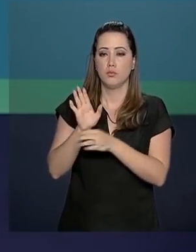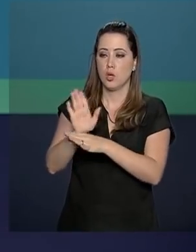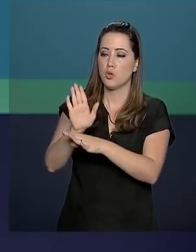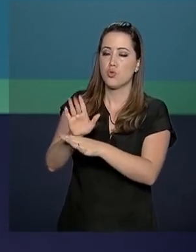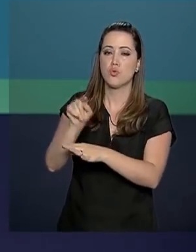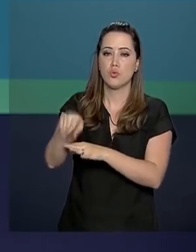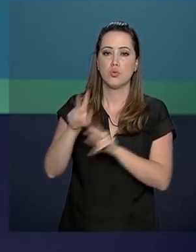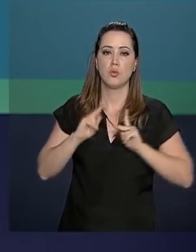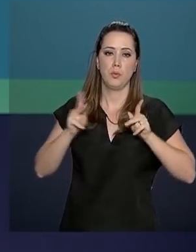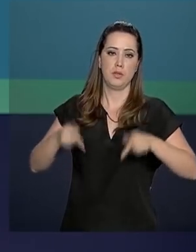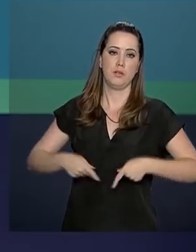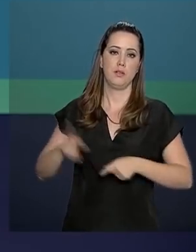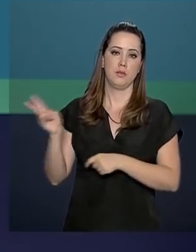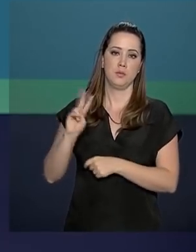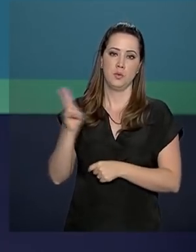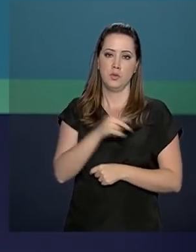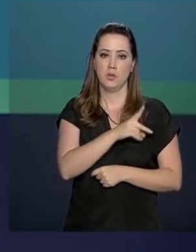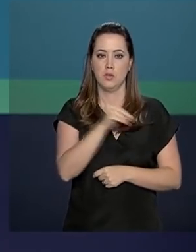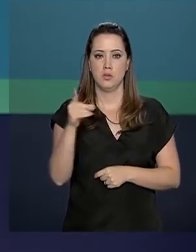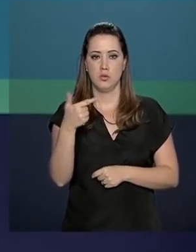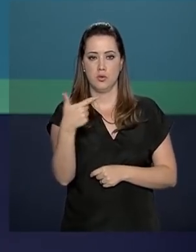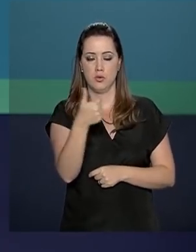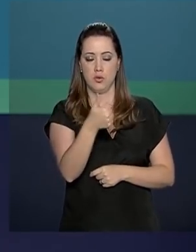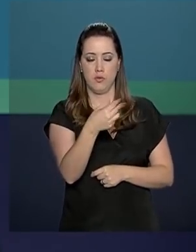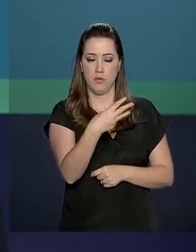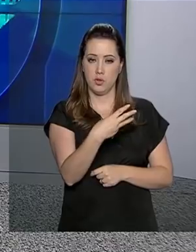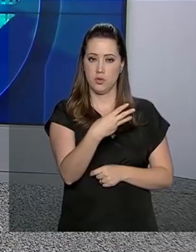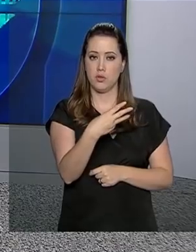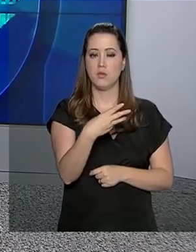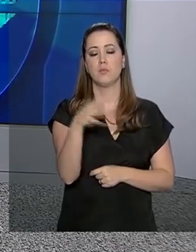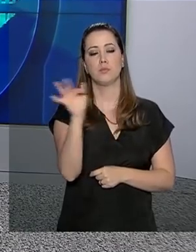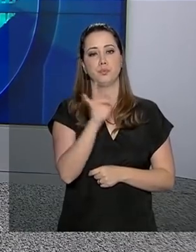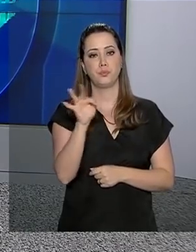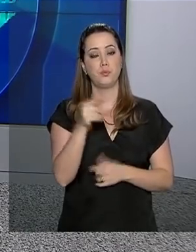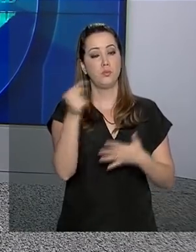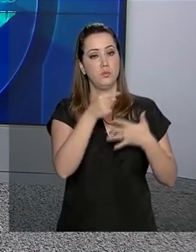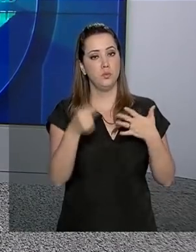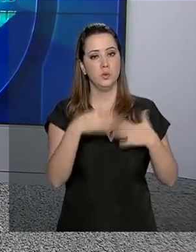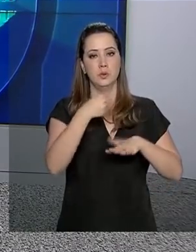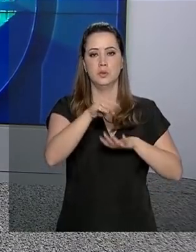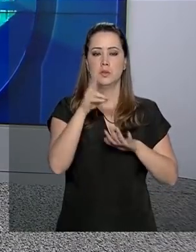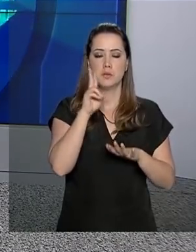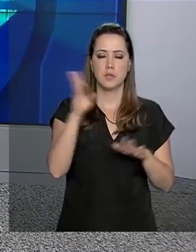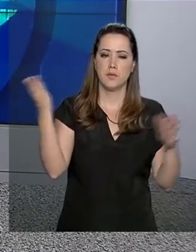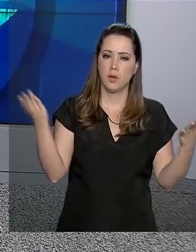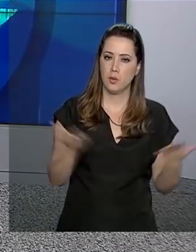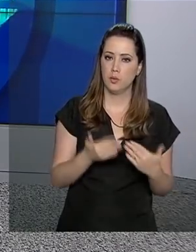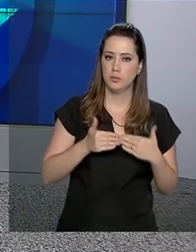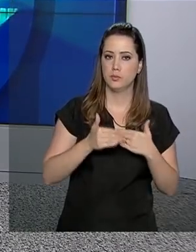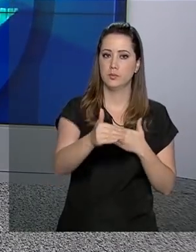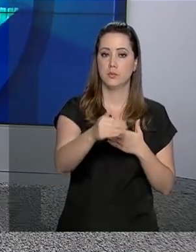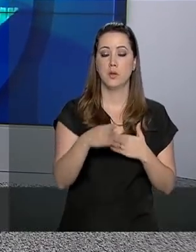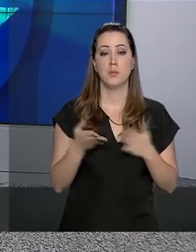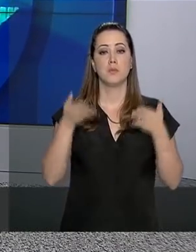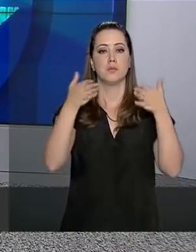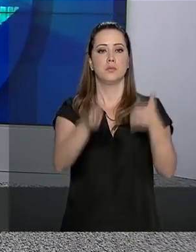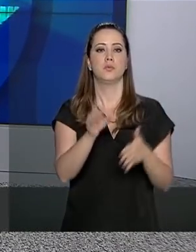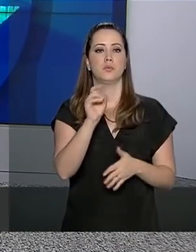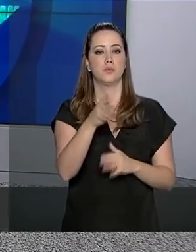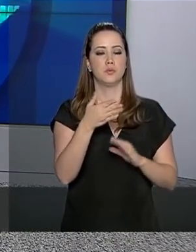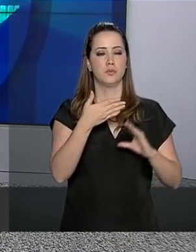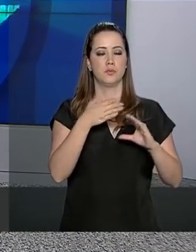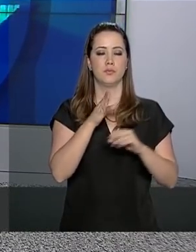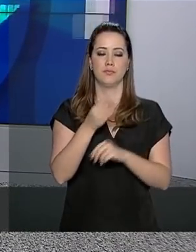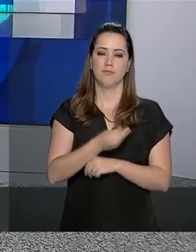humanitária à Venezuela no dia 23 de fevereiro. Essas e outras notícias você acompanha agora. E para participar,